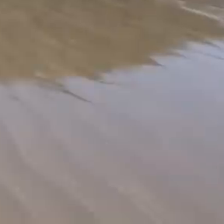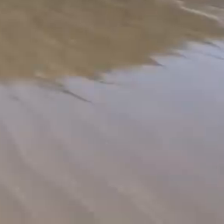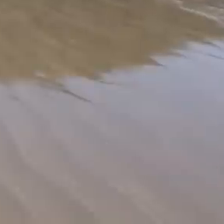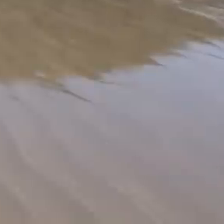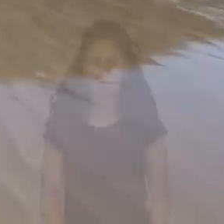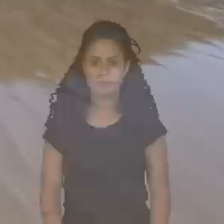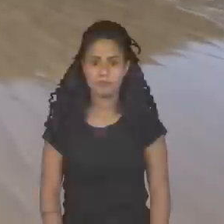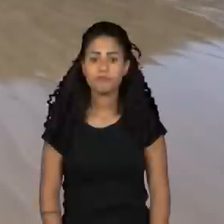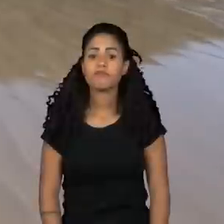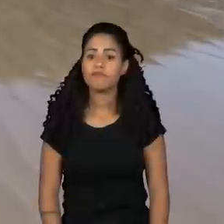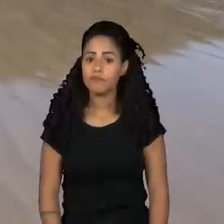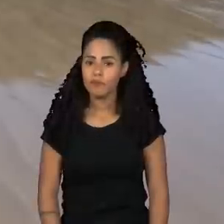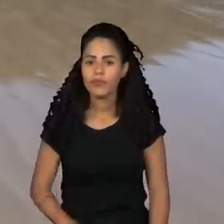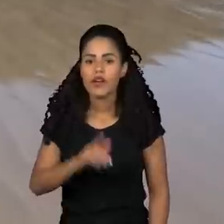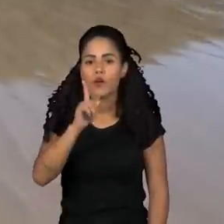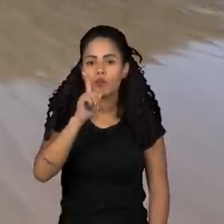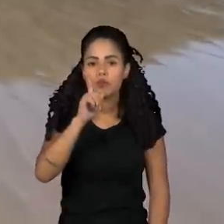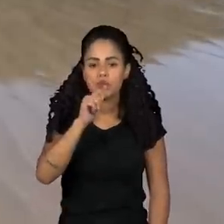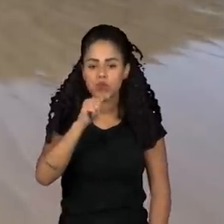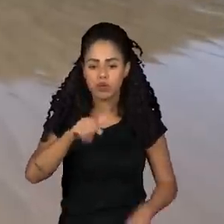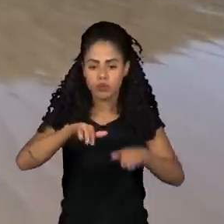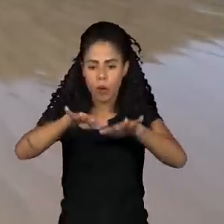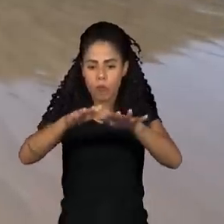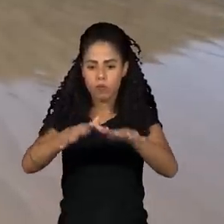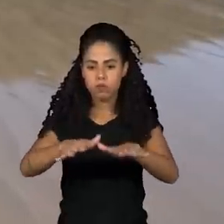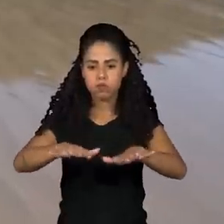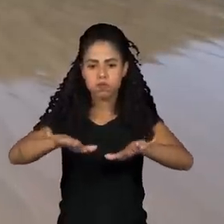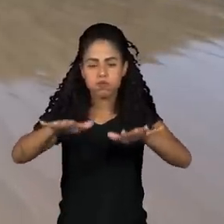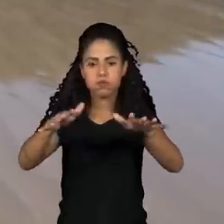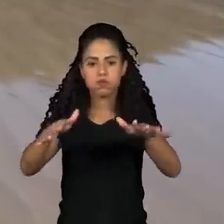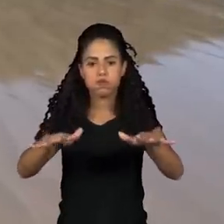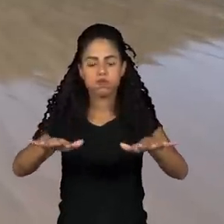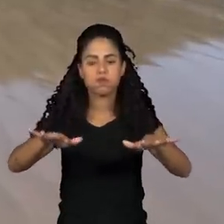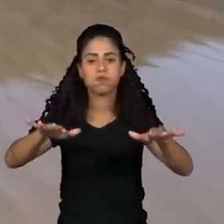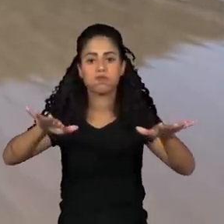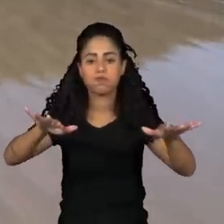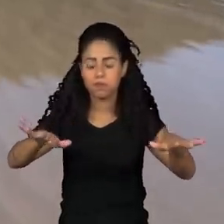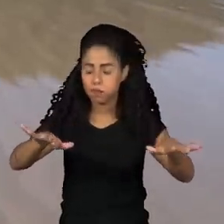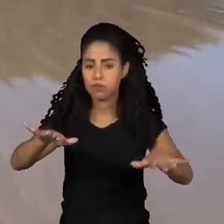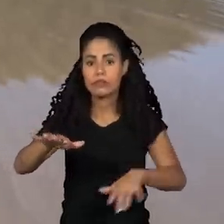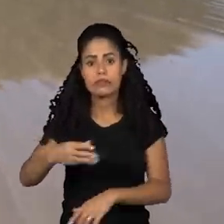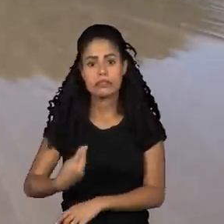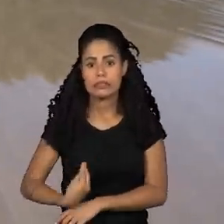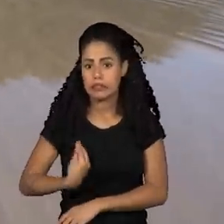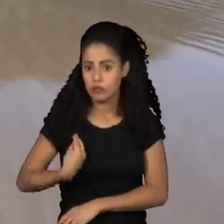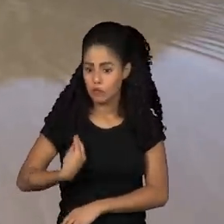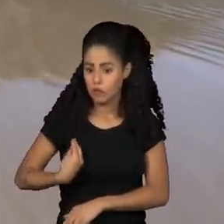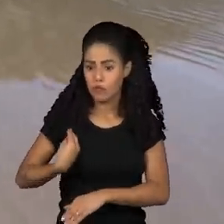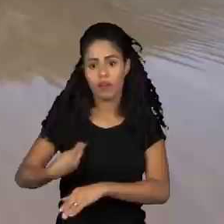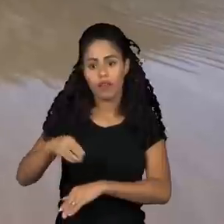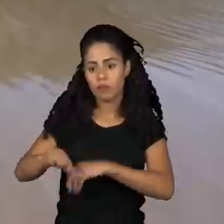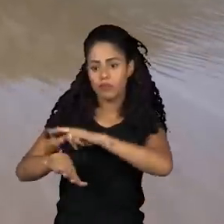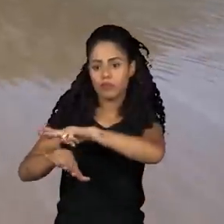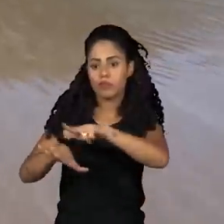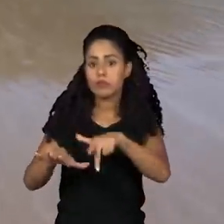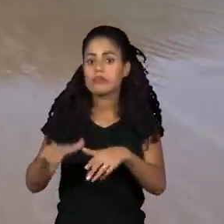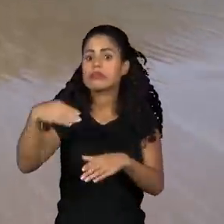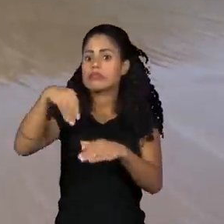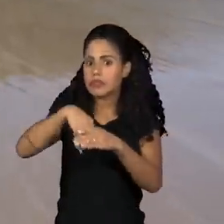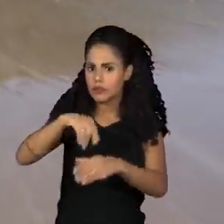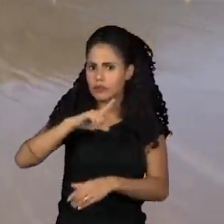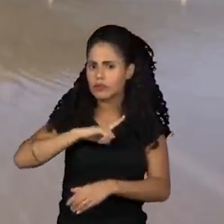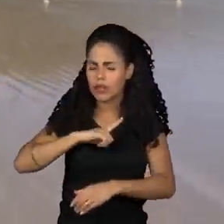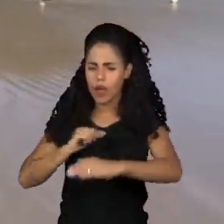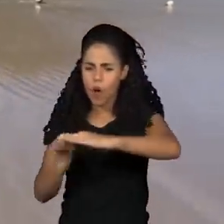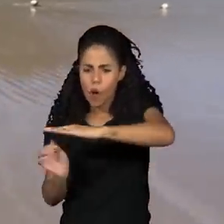Os oceanos são considerados um gigantesco laboratório vivo, mas ainda permanecem um mistério. Os